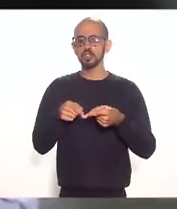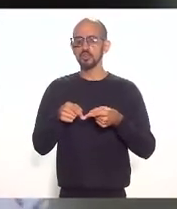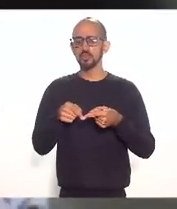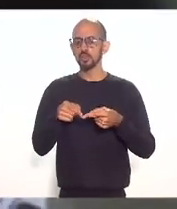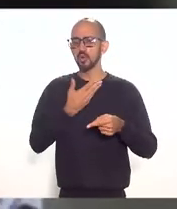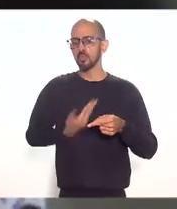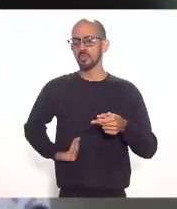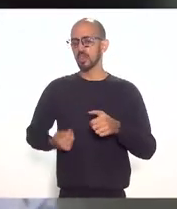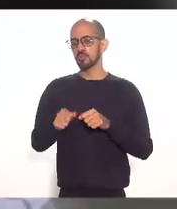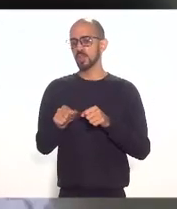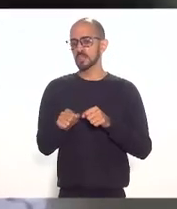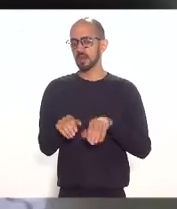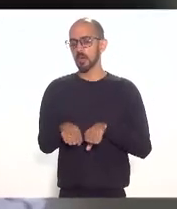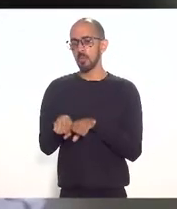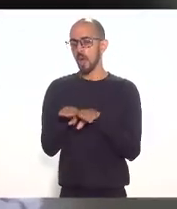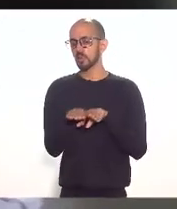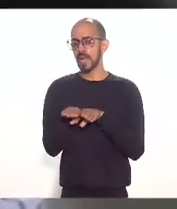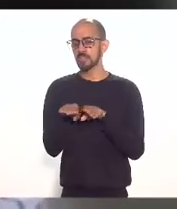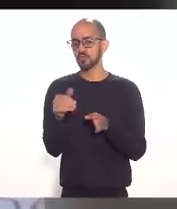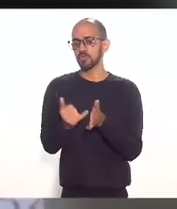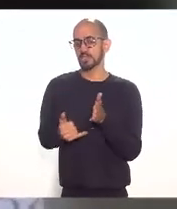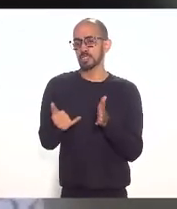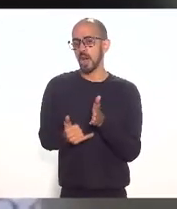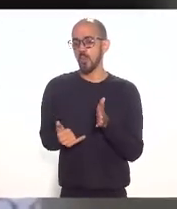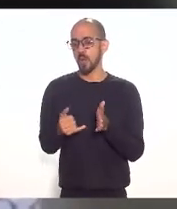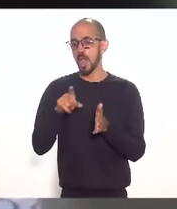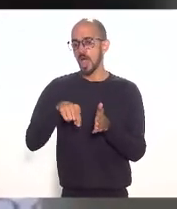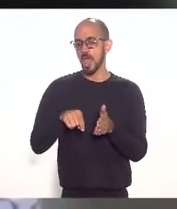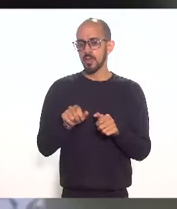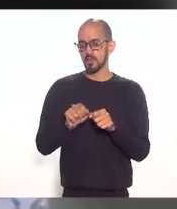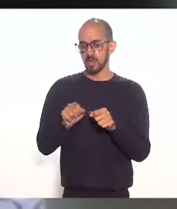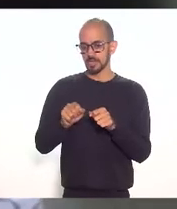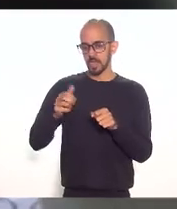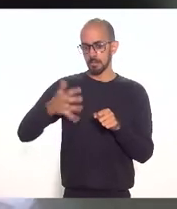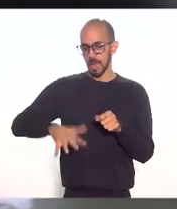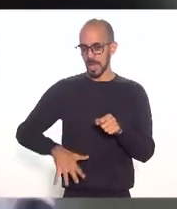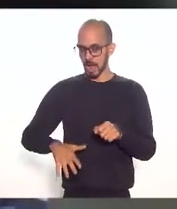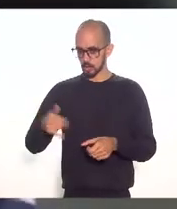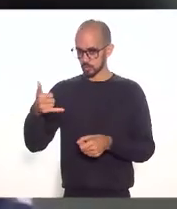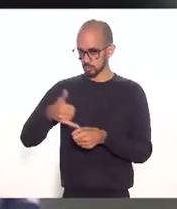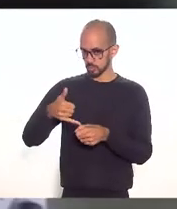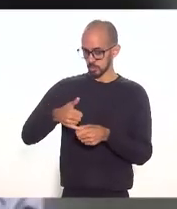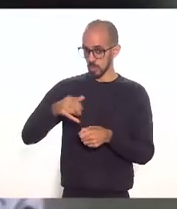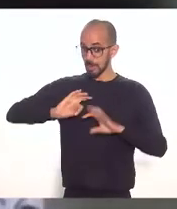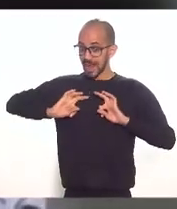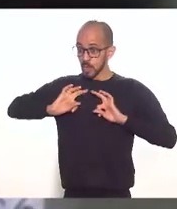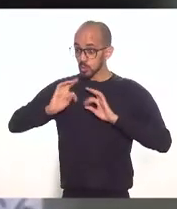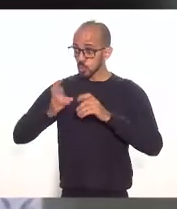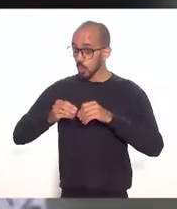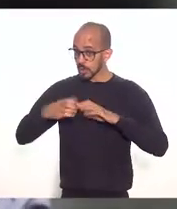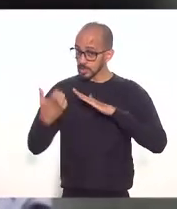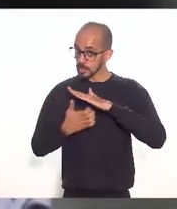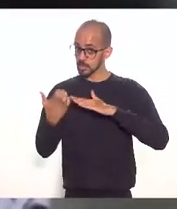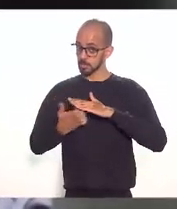atender tornar mais barata a queroseno de aviação para todas as empresas